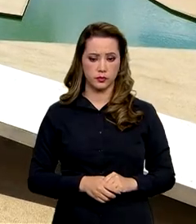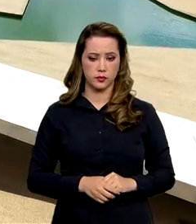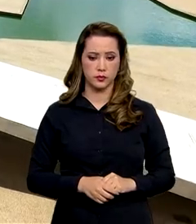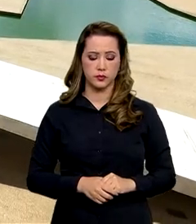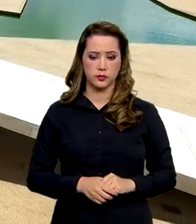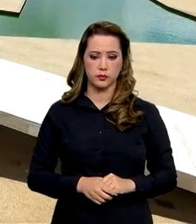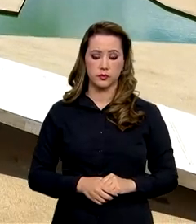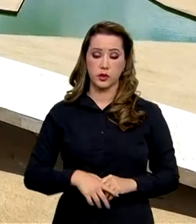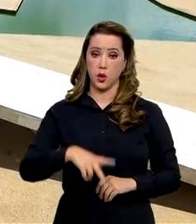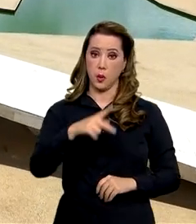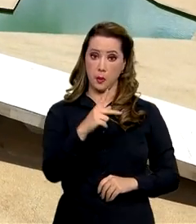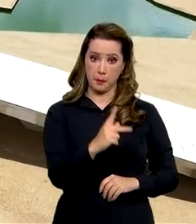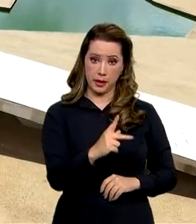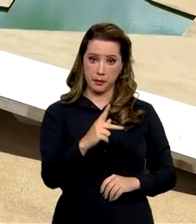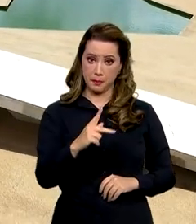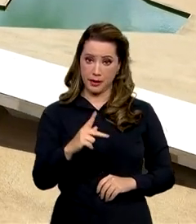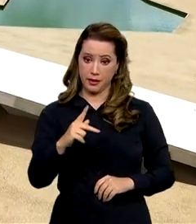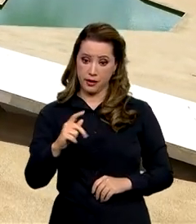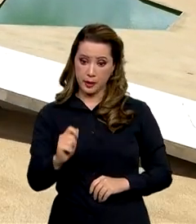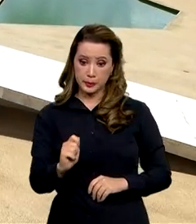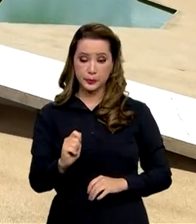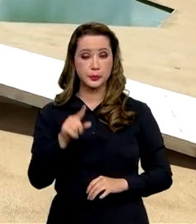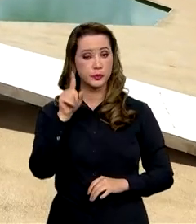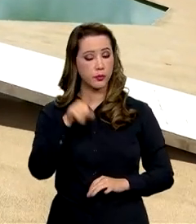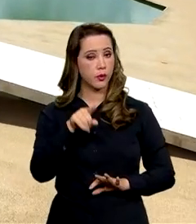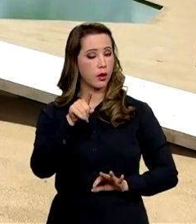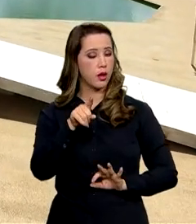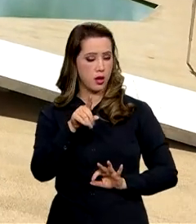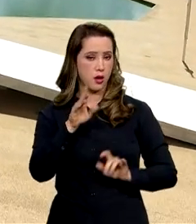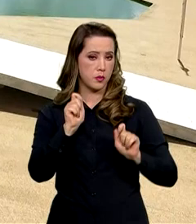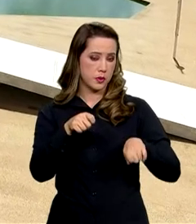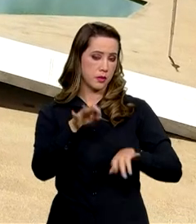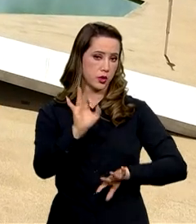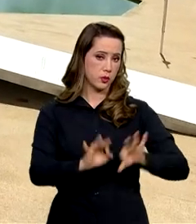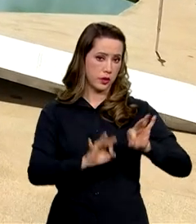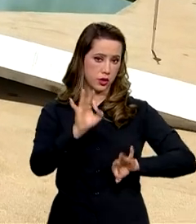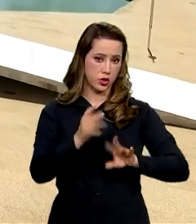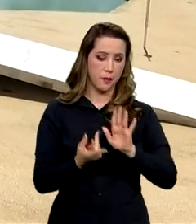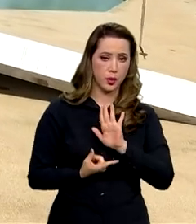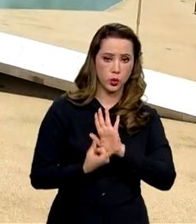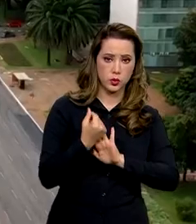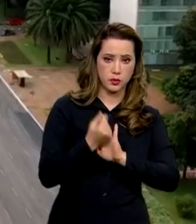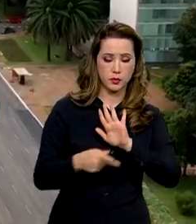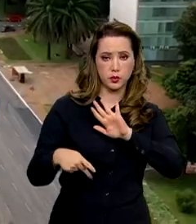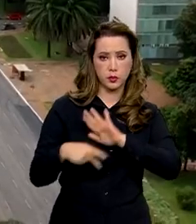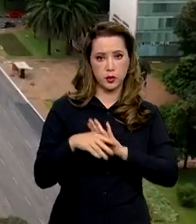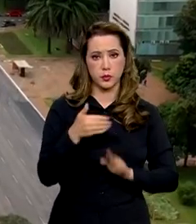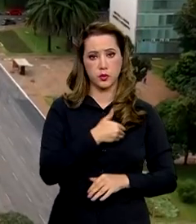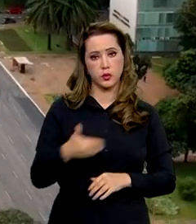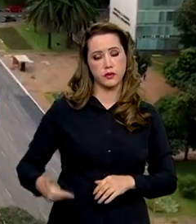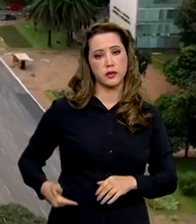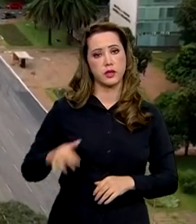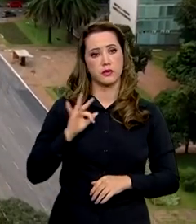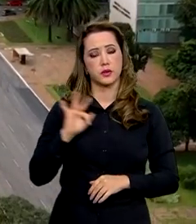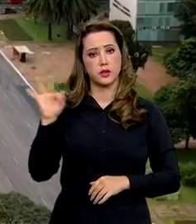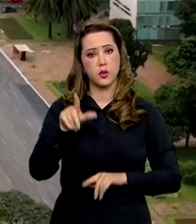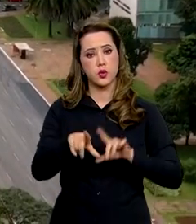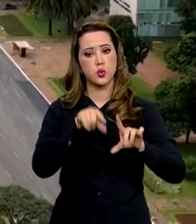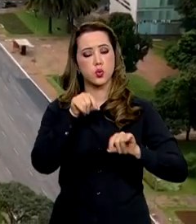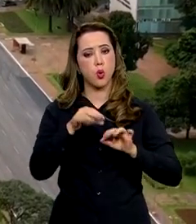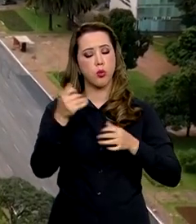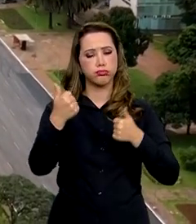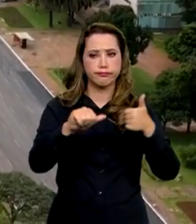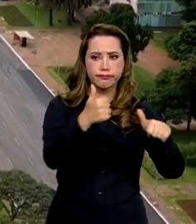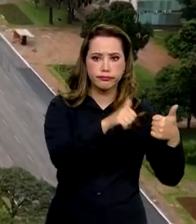O plano plurianual é um instrumento de planejamento orçamentário do governo federal. Ele define as diretrizes